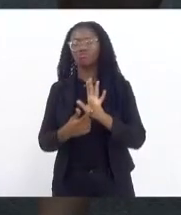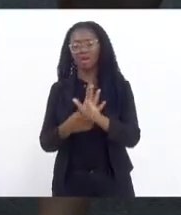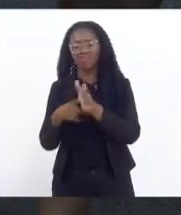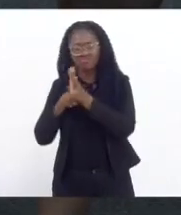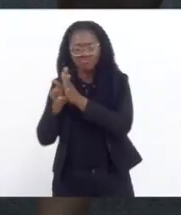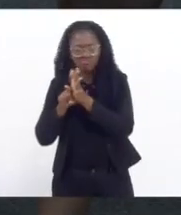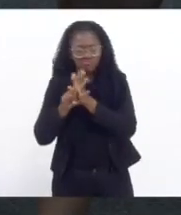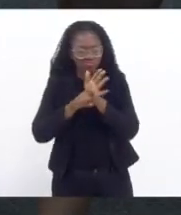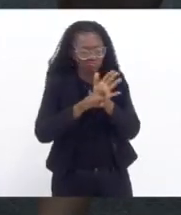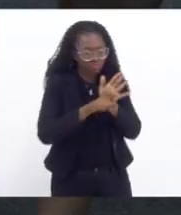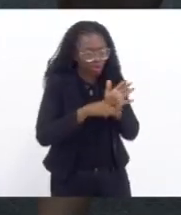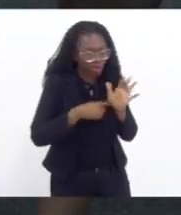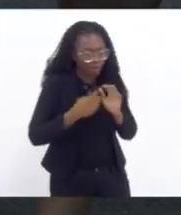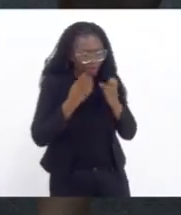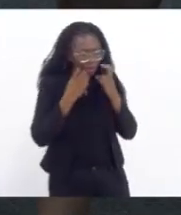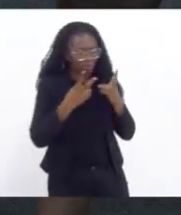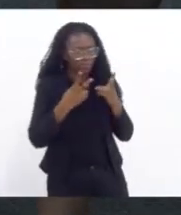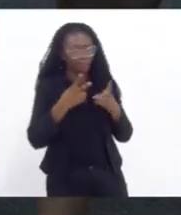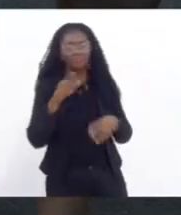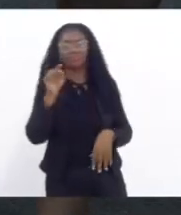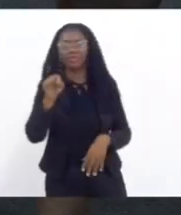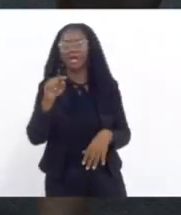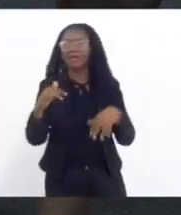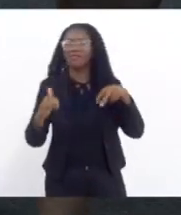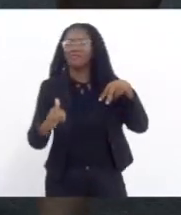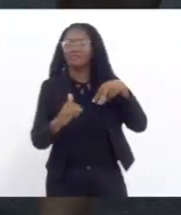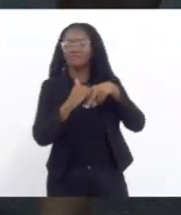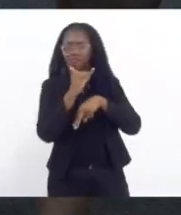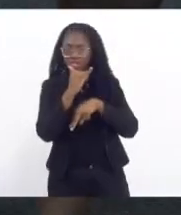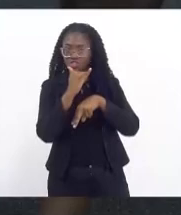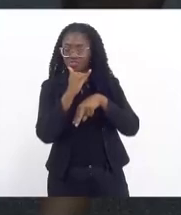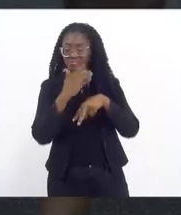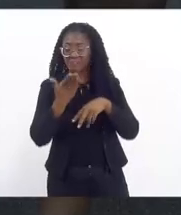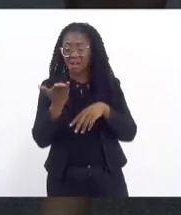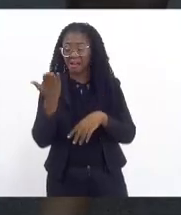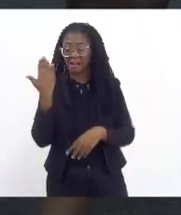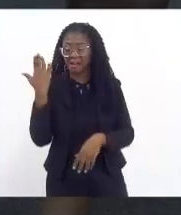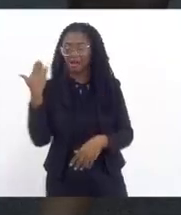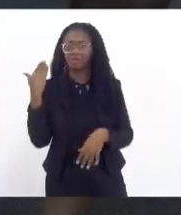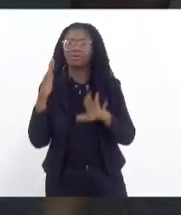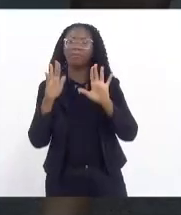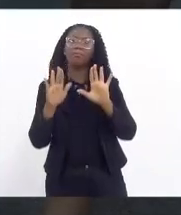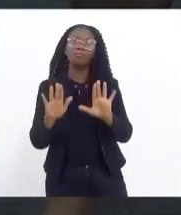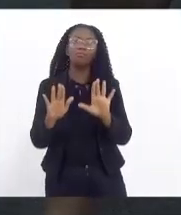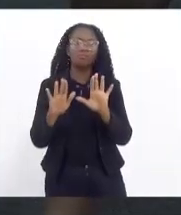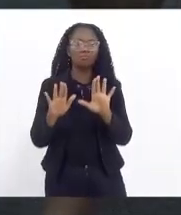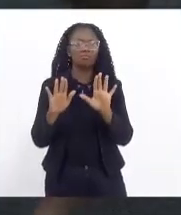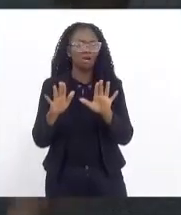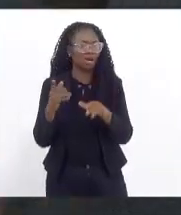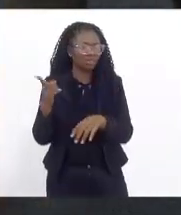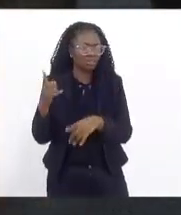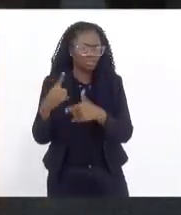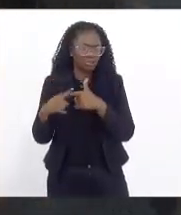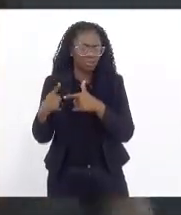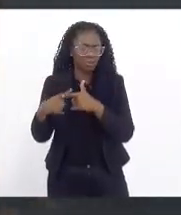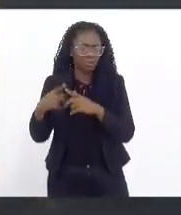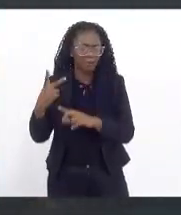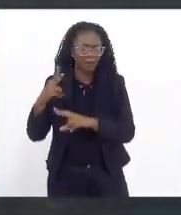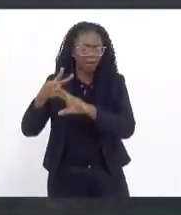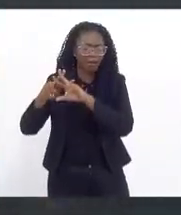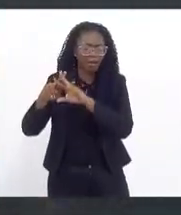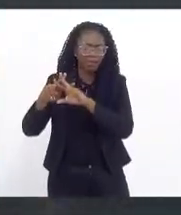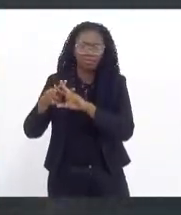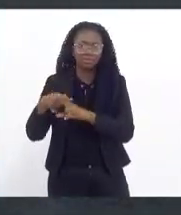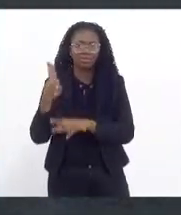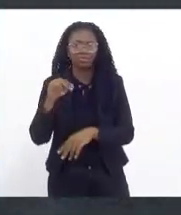essas mulheres haviam sido vítimas de crimes anteriores, mas que esses crimes não haviam sido